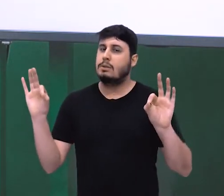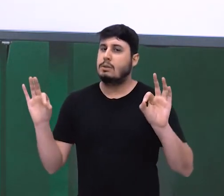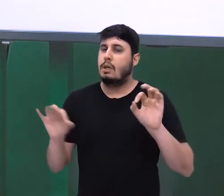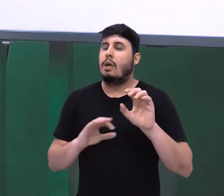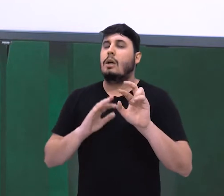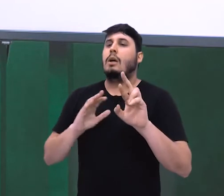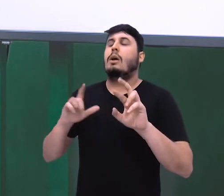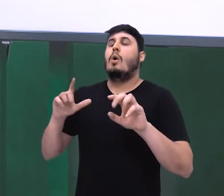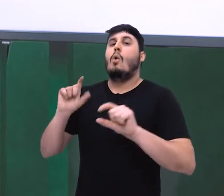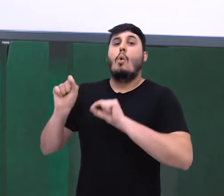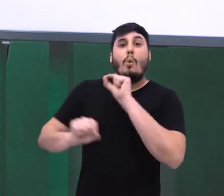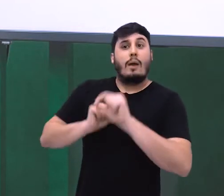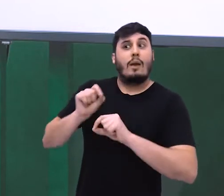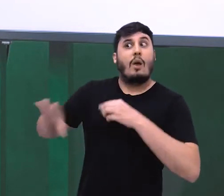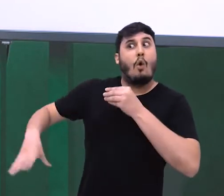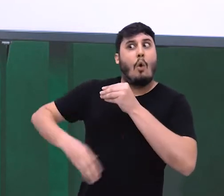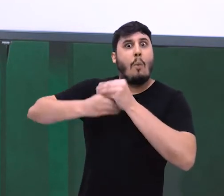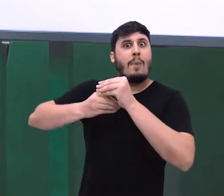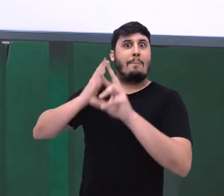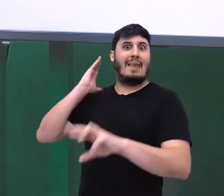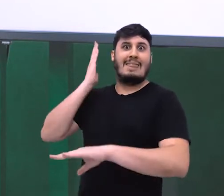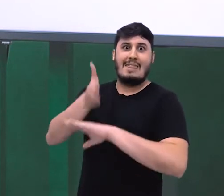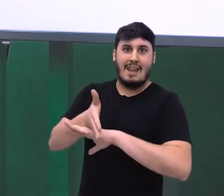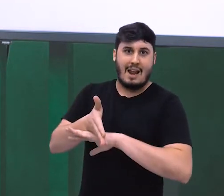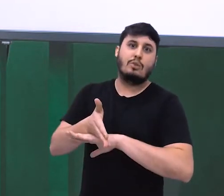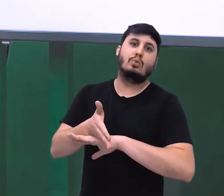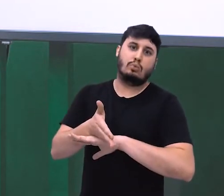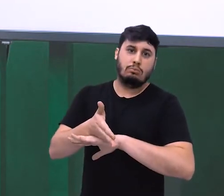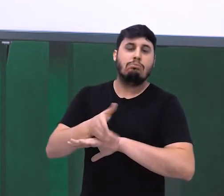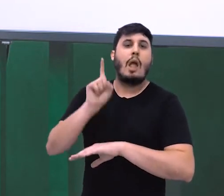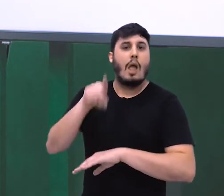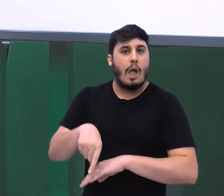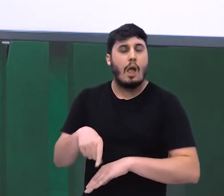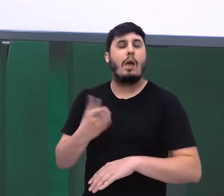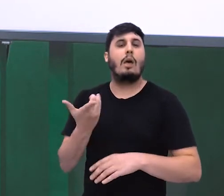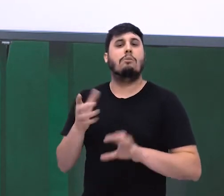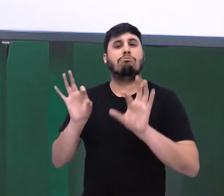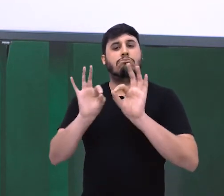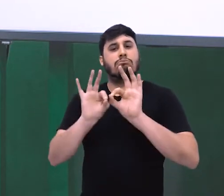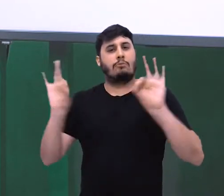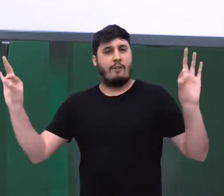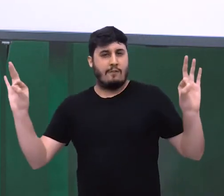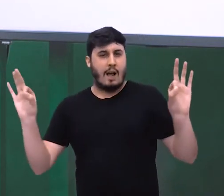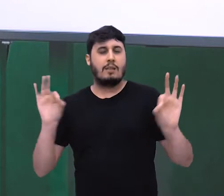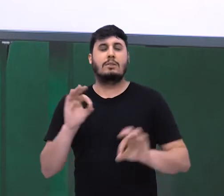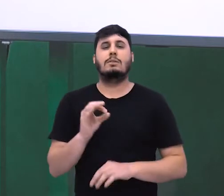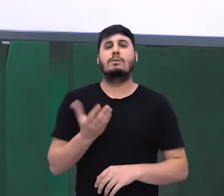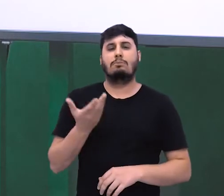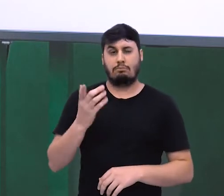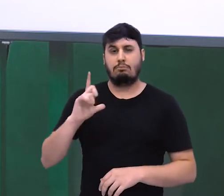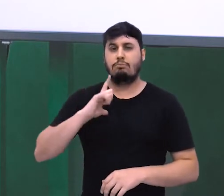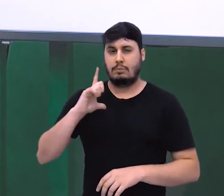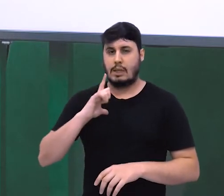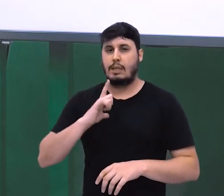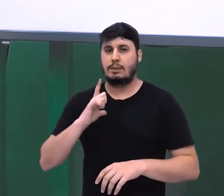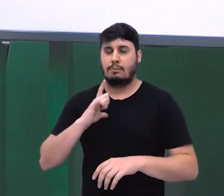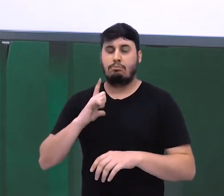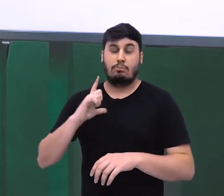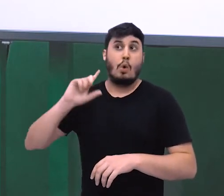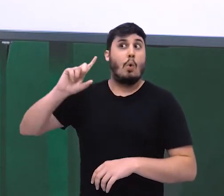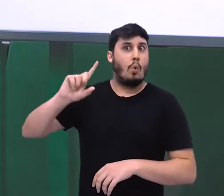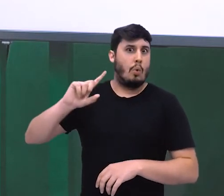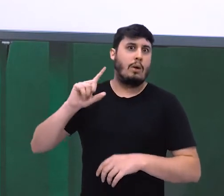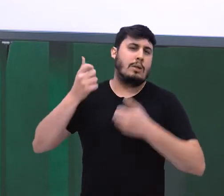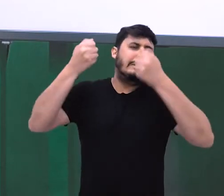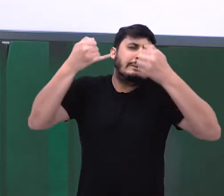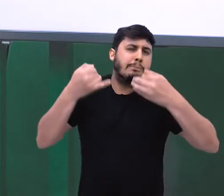objeto direto da primeira oração. É o que a gente chama de oração subordinada substantiva objetiva direta. É um assunto para uma